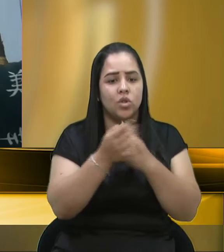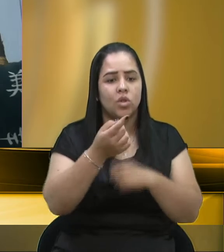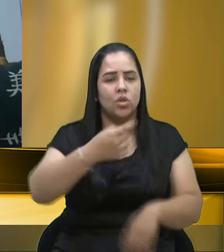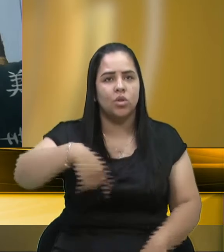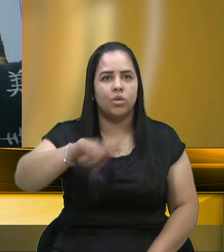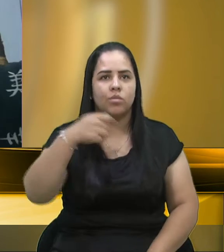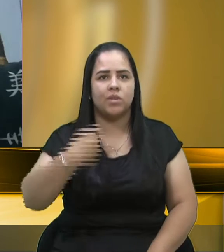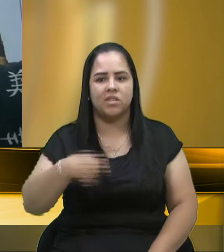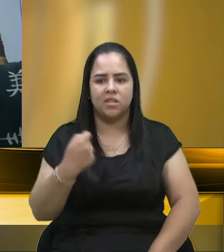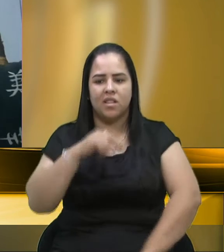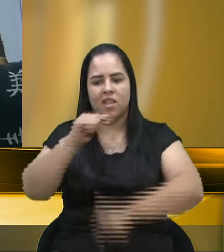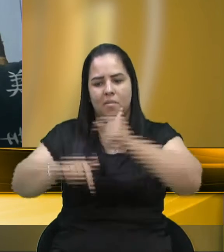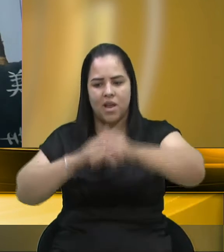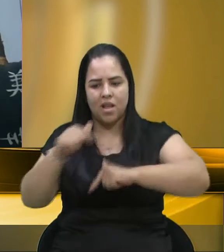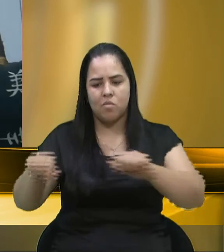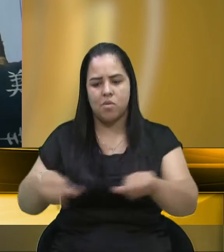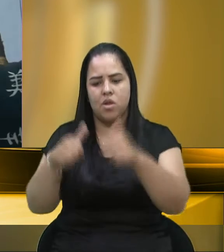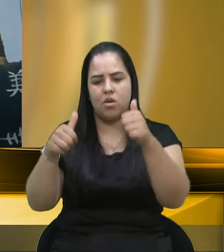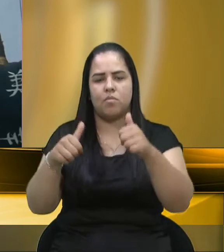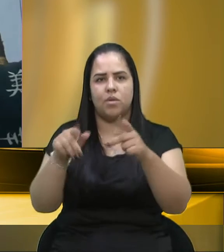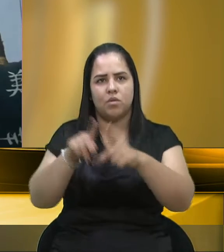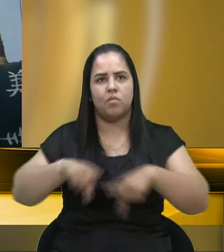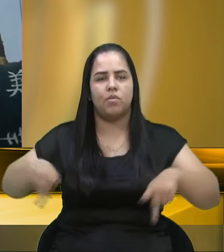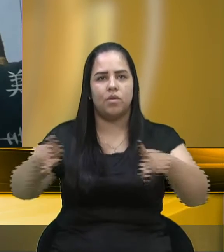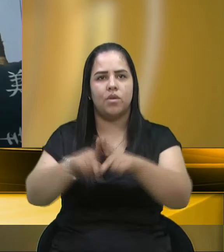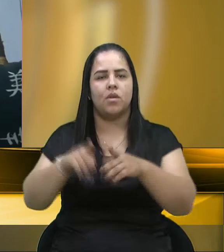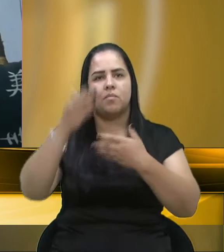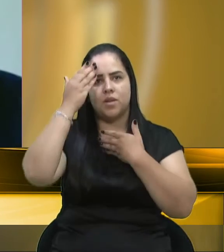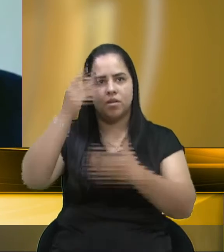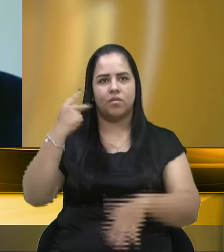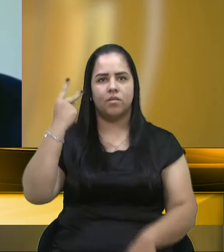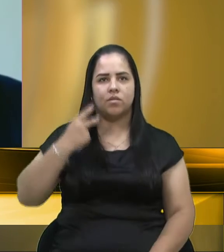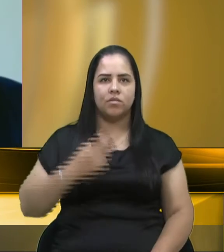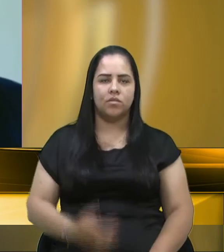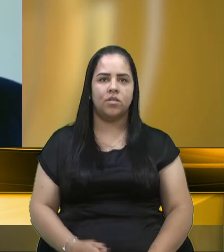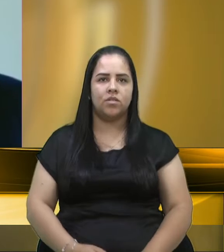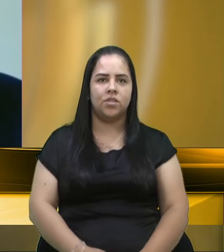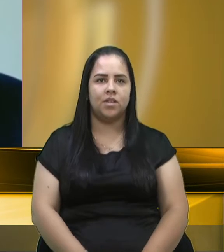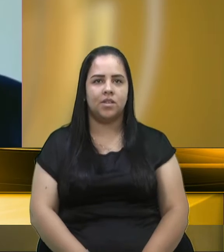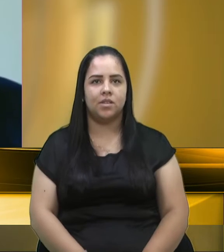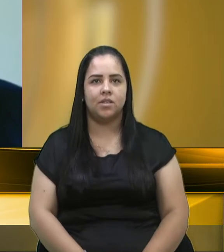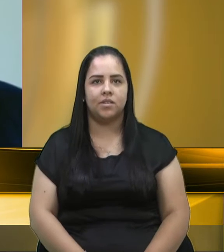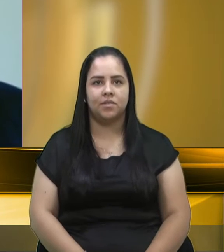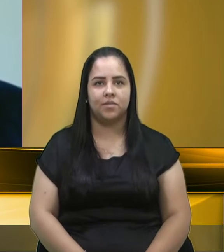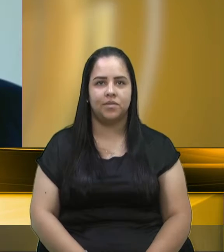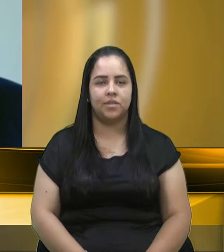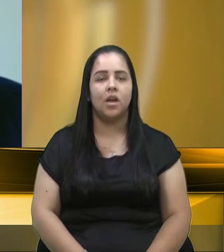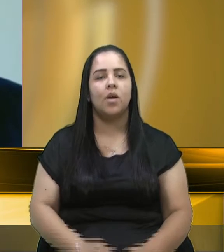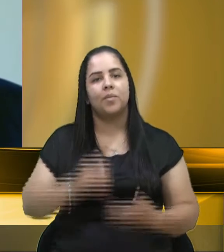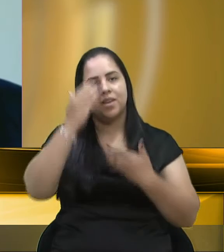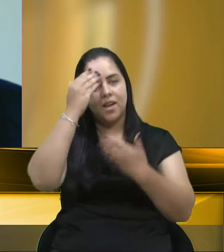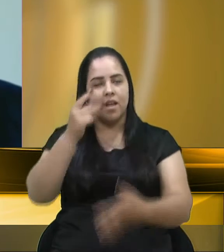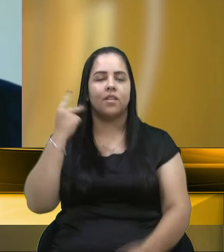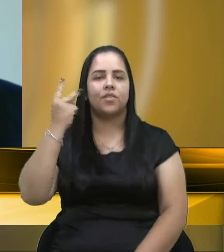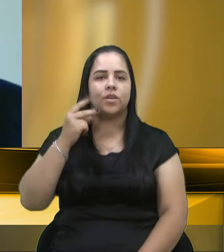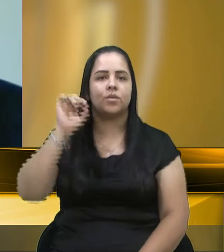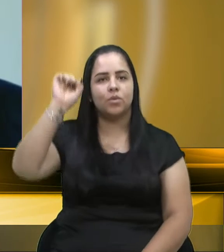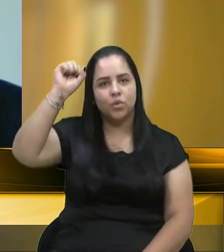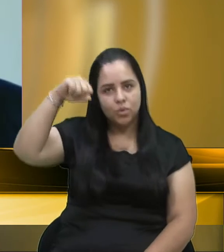de trabalho a esse povo. Obrigado, vereador. Vereador Xuxa, muito obrigado pela sua explanação. senhor que teve,